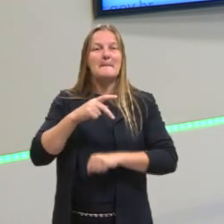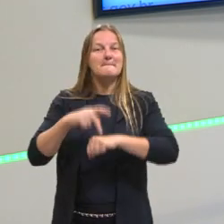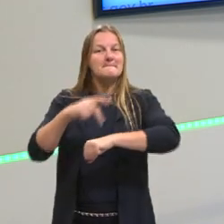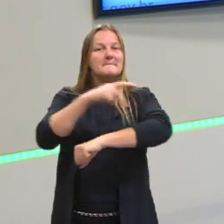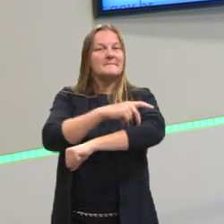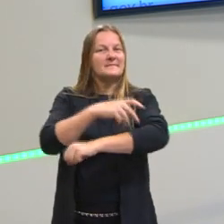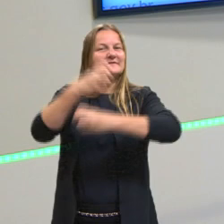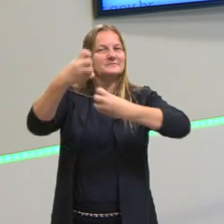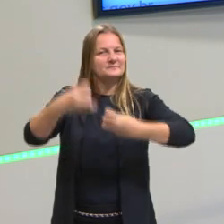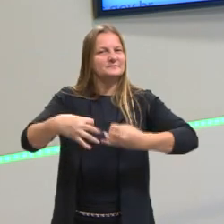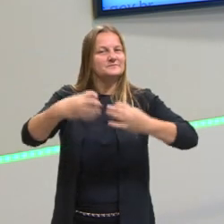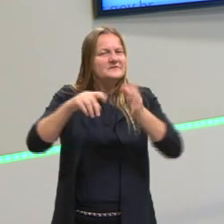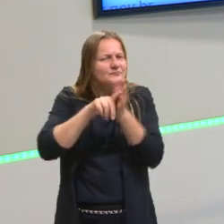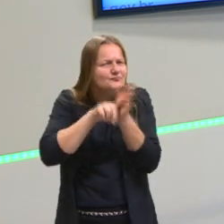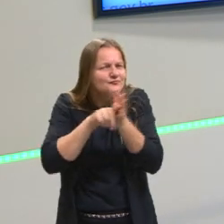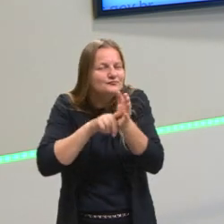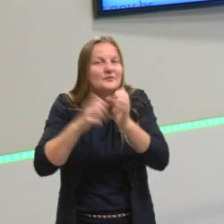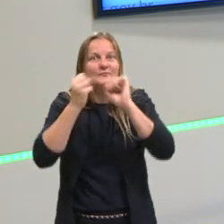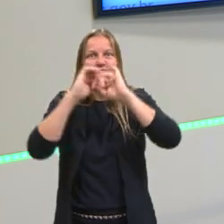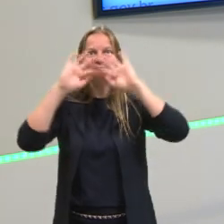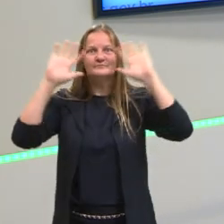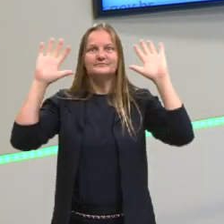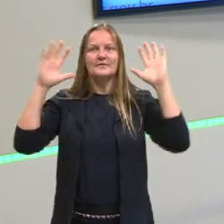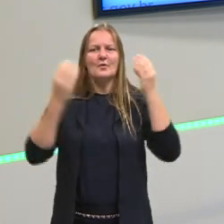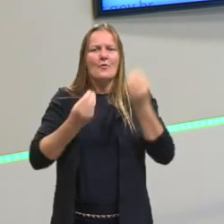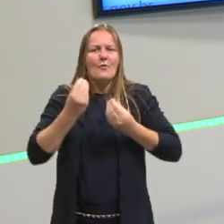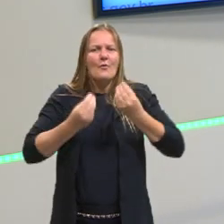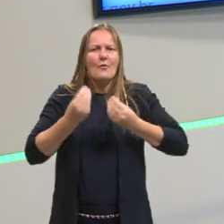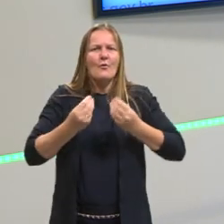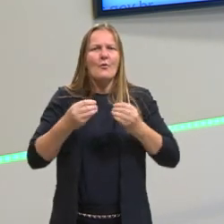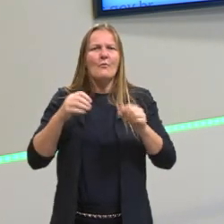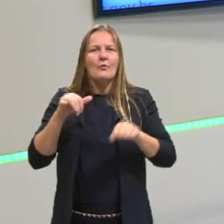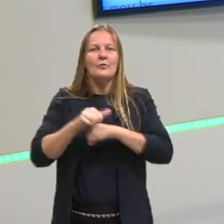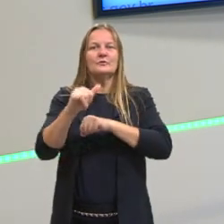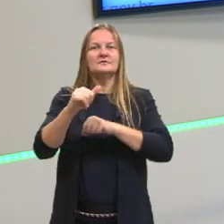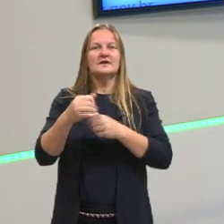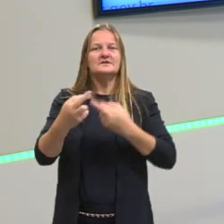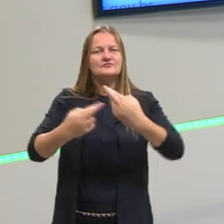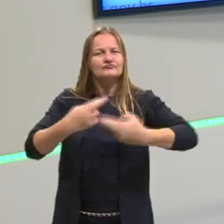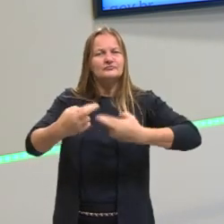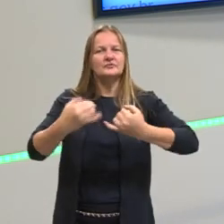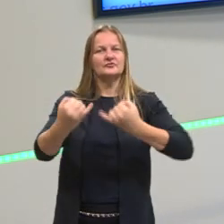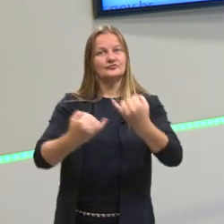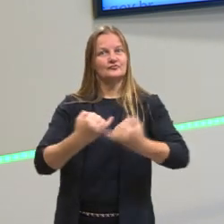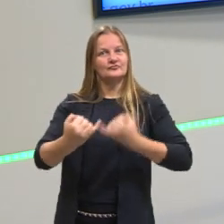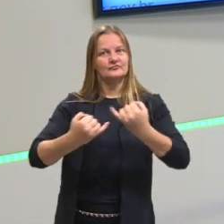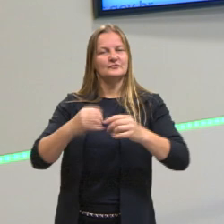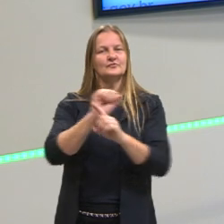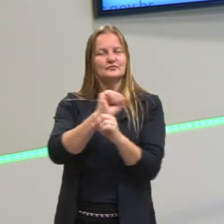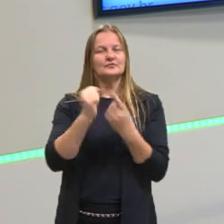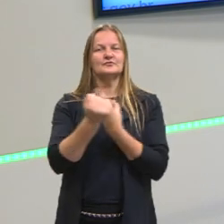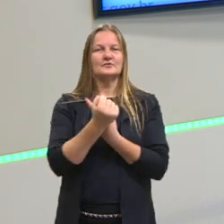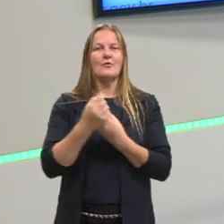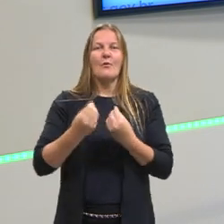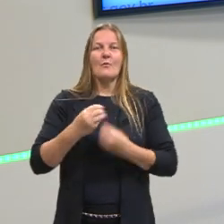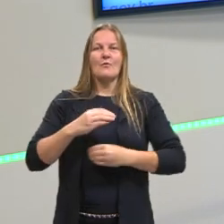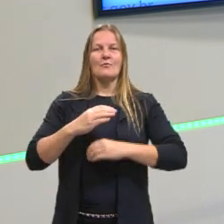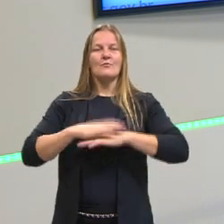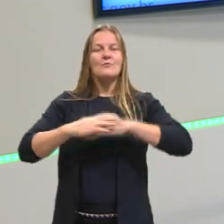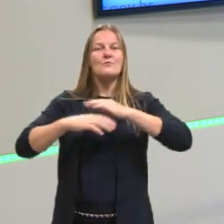para nós estudarmos, entendermos como ocorre essa interação social, como ocorre essa formação